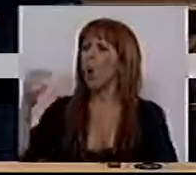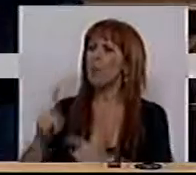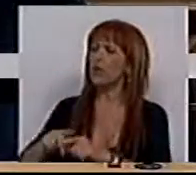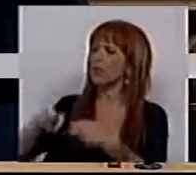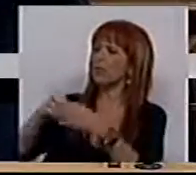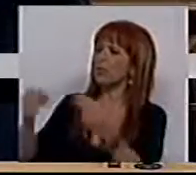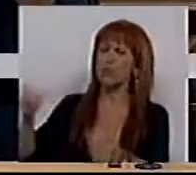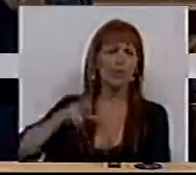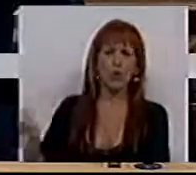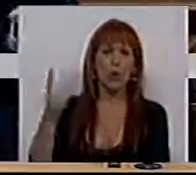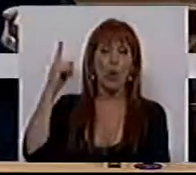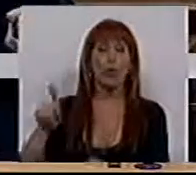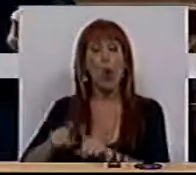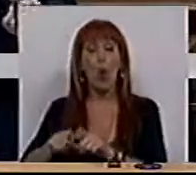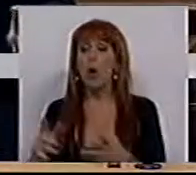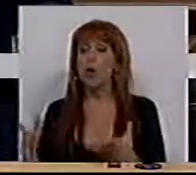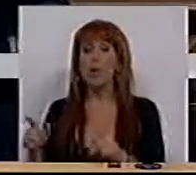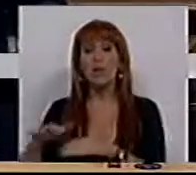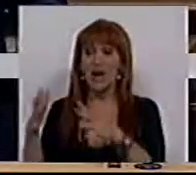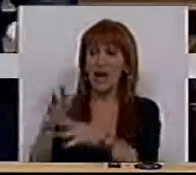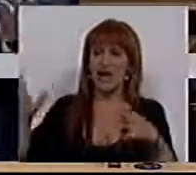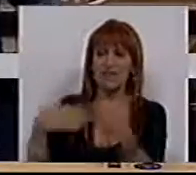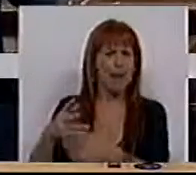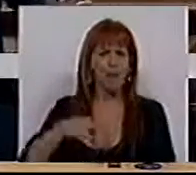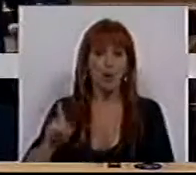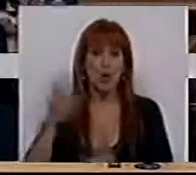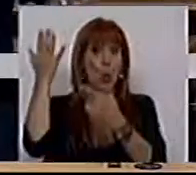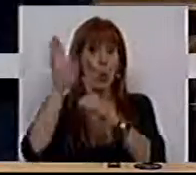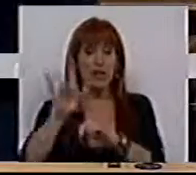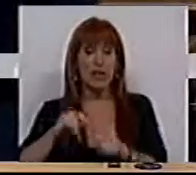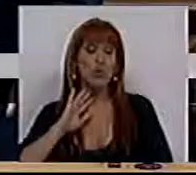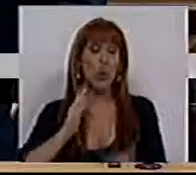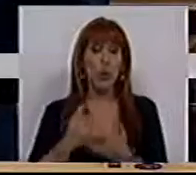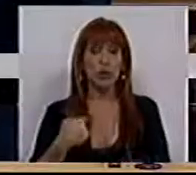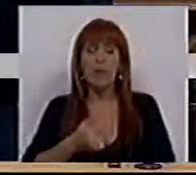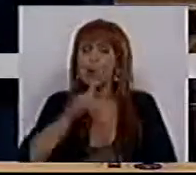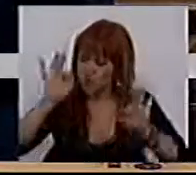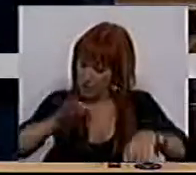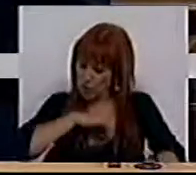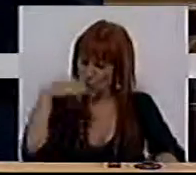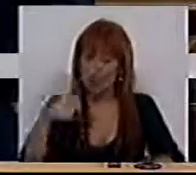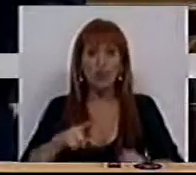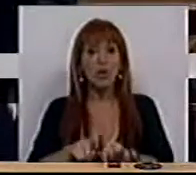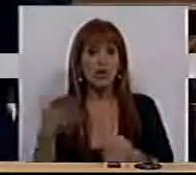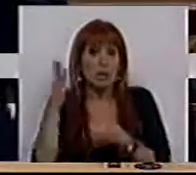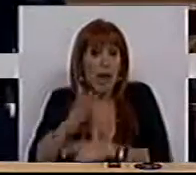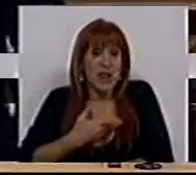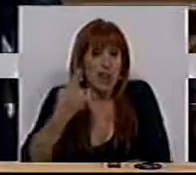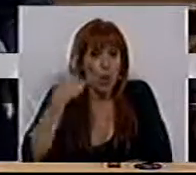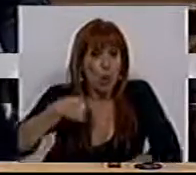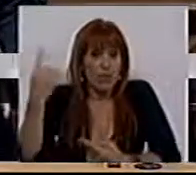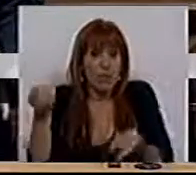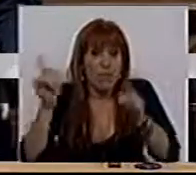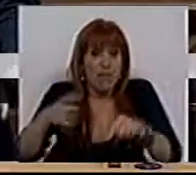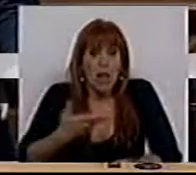para resolver os problemas do país ou para fazer crescer o país. E o exemplo último com que termino, Sr. Presidente, é o exemplo da dívida pública.